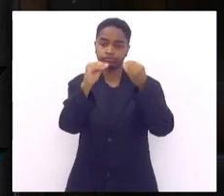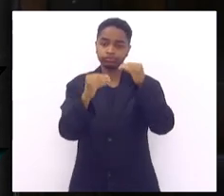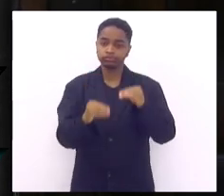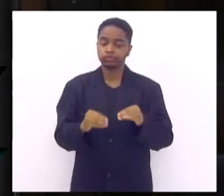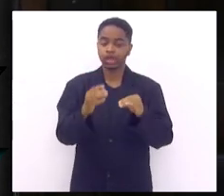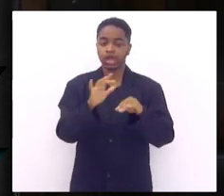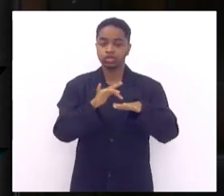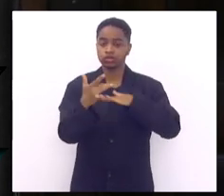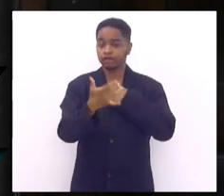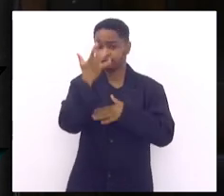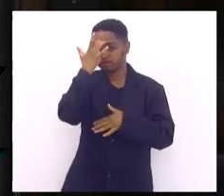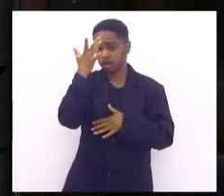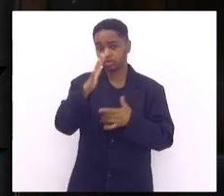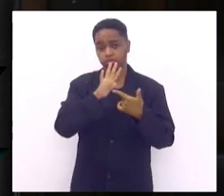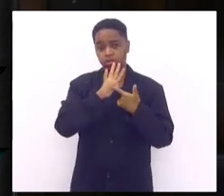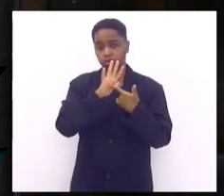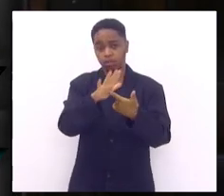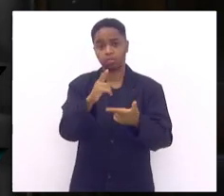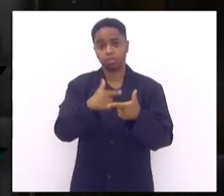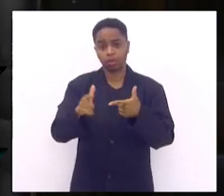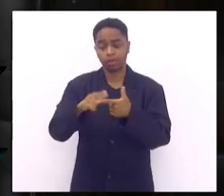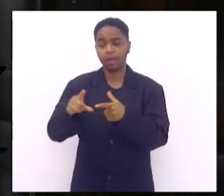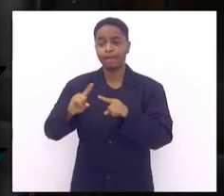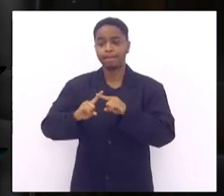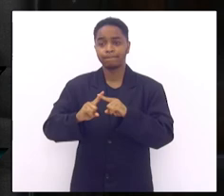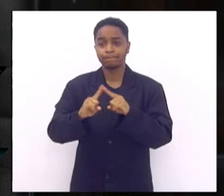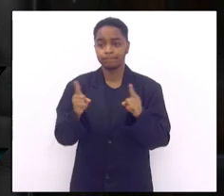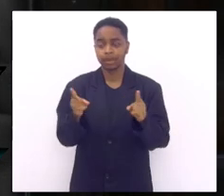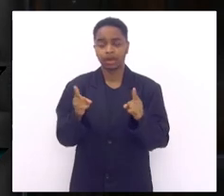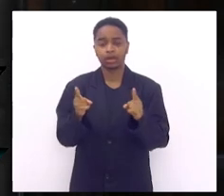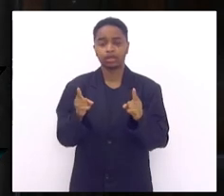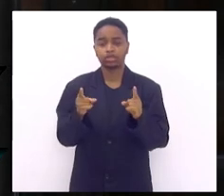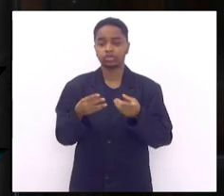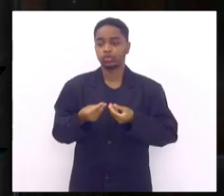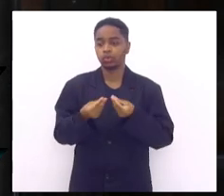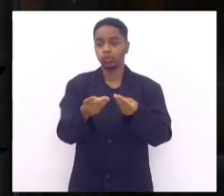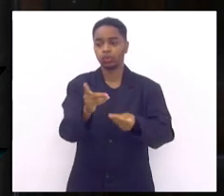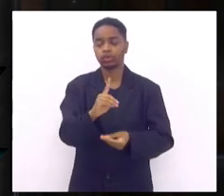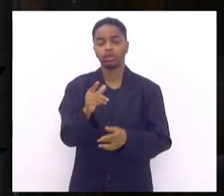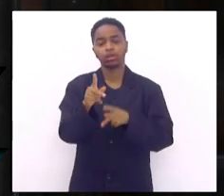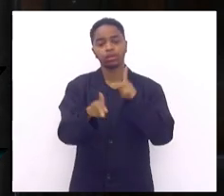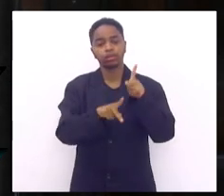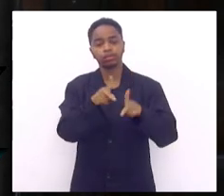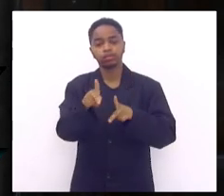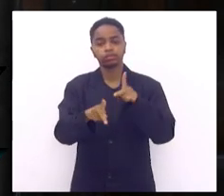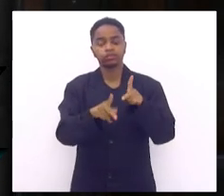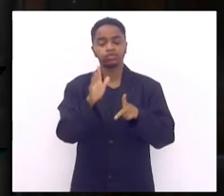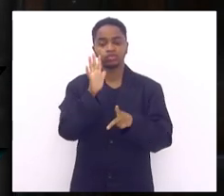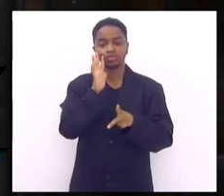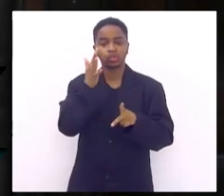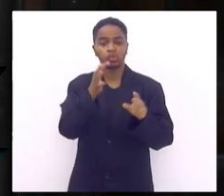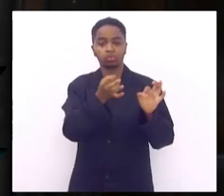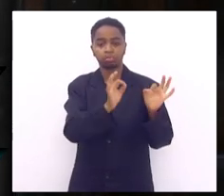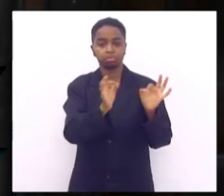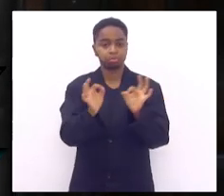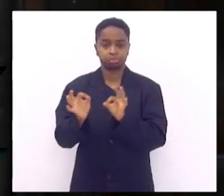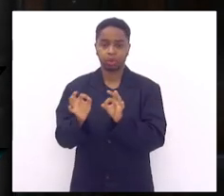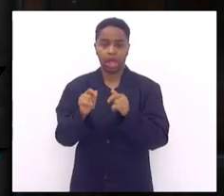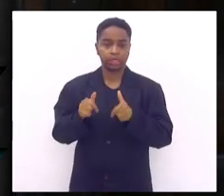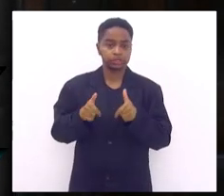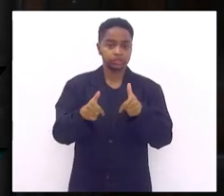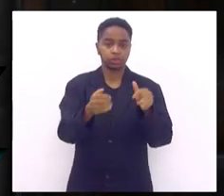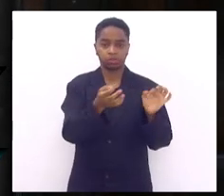botar o dedo na ferida e não levar para minha população para o meu eleitor medidas